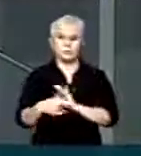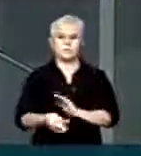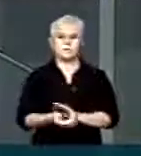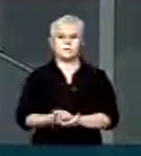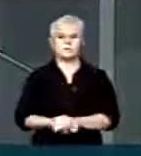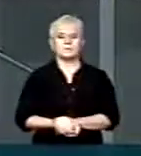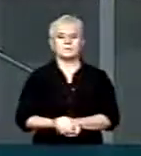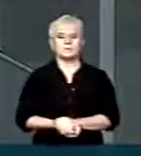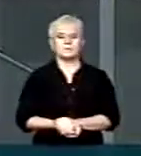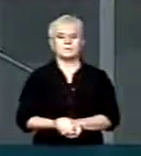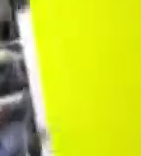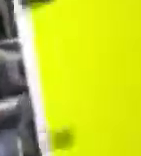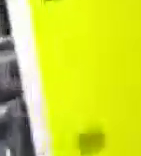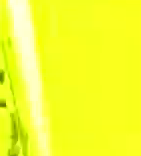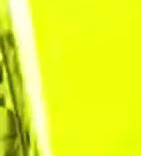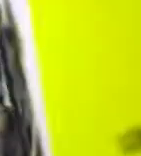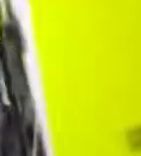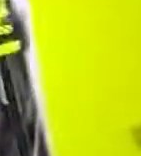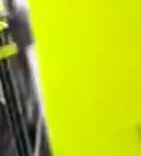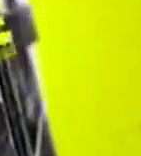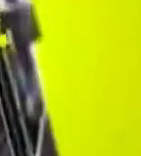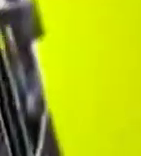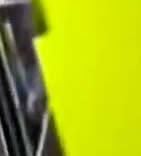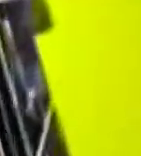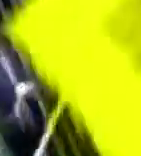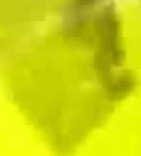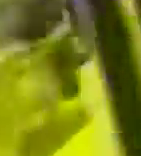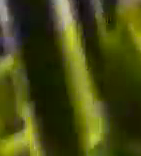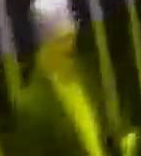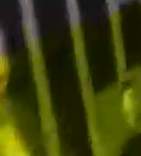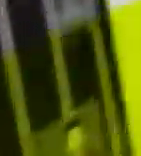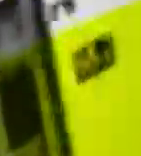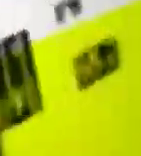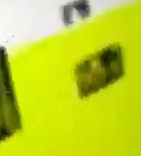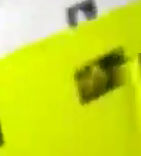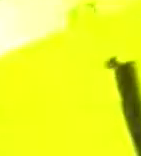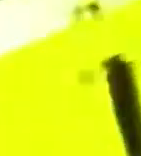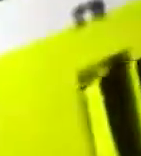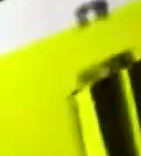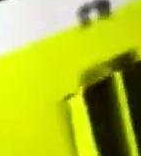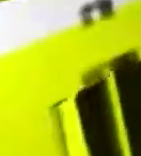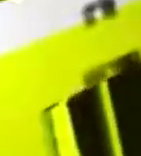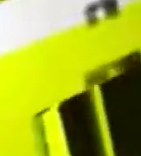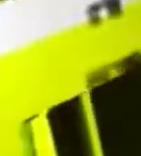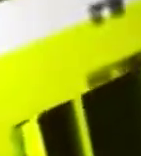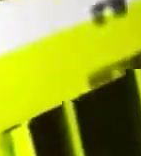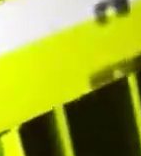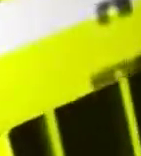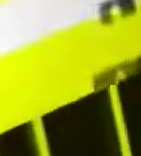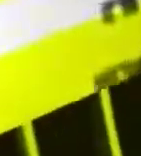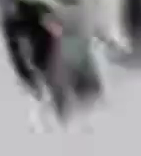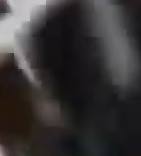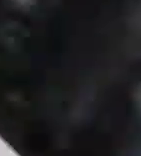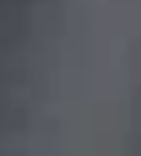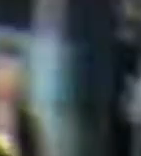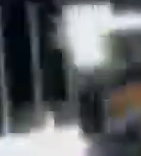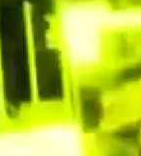deputada Benedita Vamos lá Não que sejam menos importantes Um segundo encaminhamento